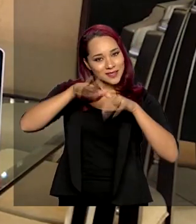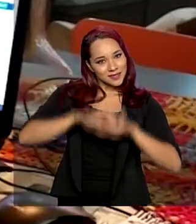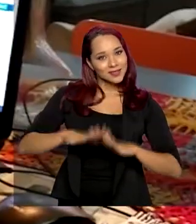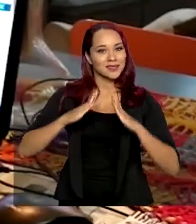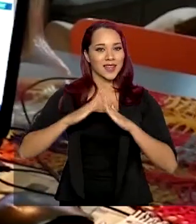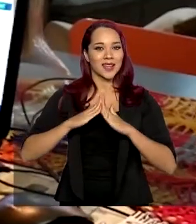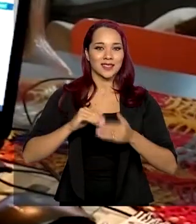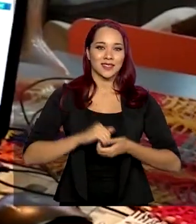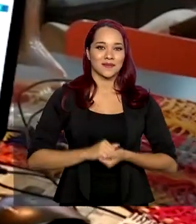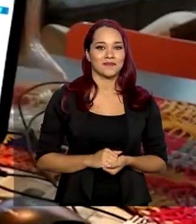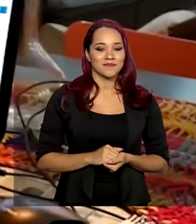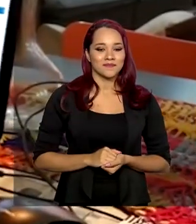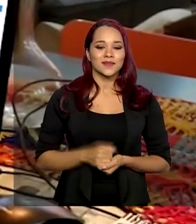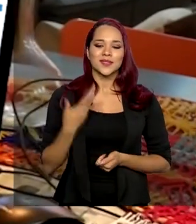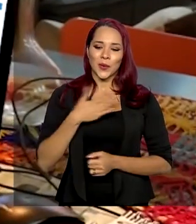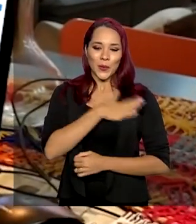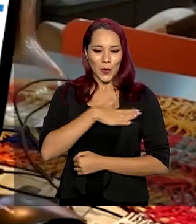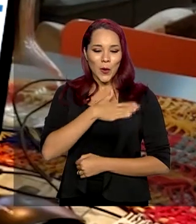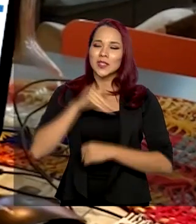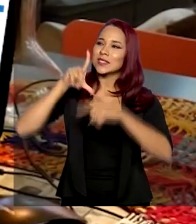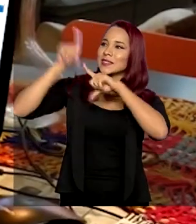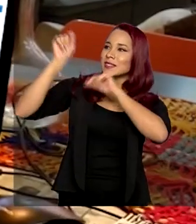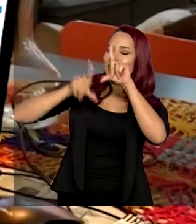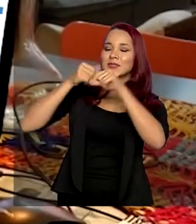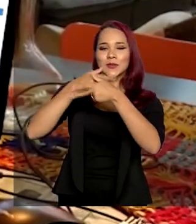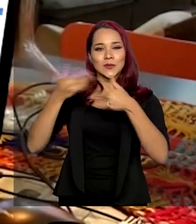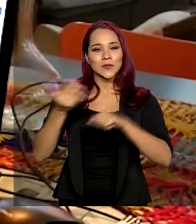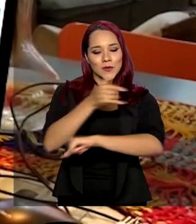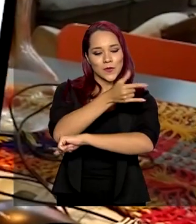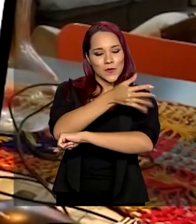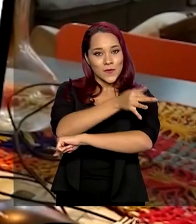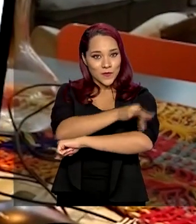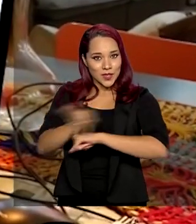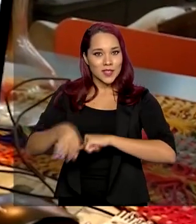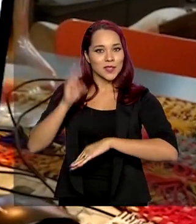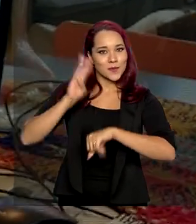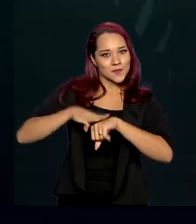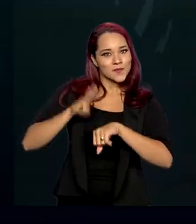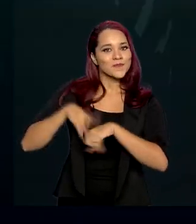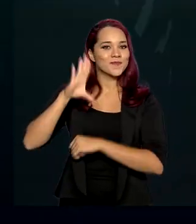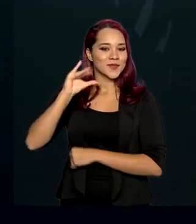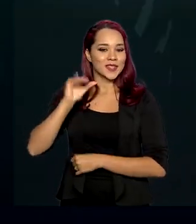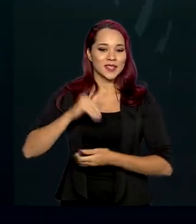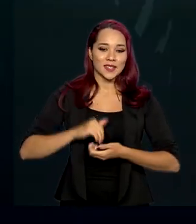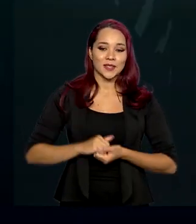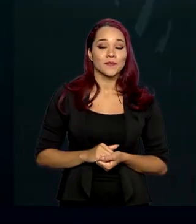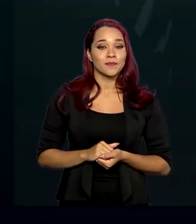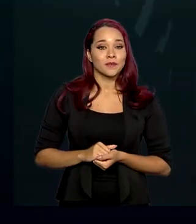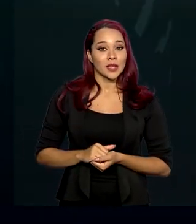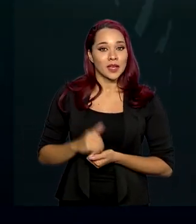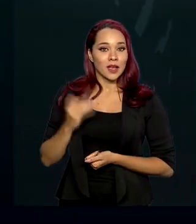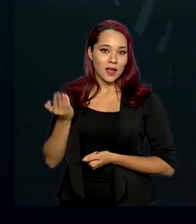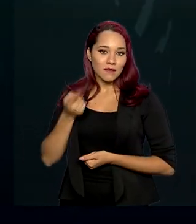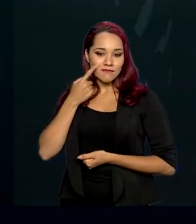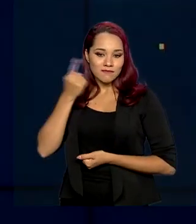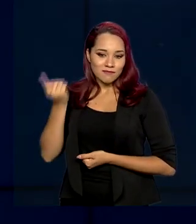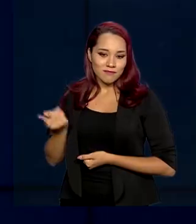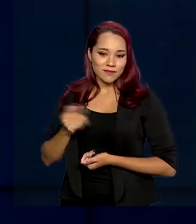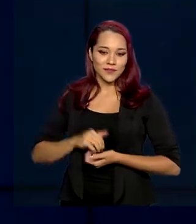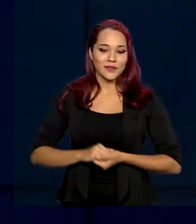casa. Tem que gostar de Astronomia, Física, Matemática, Ciências. Muito bom para crianças pequenas.